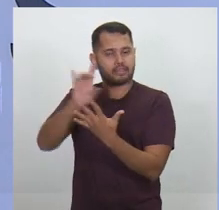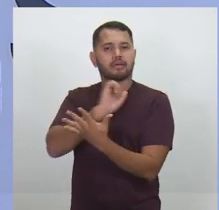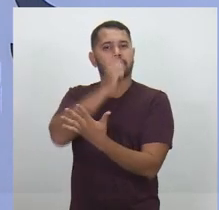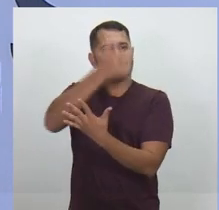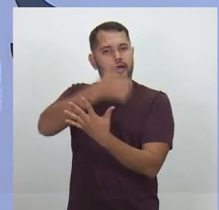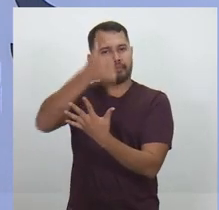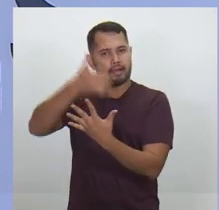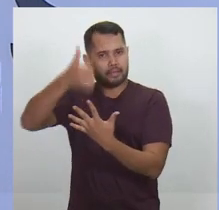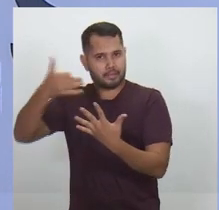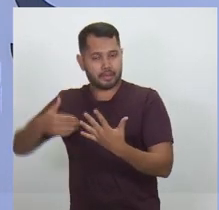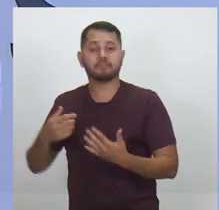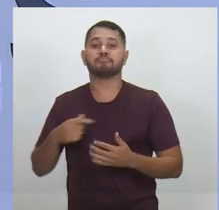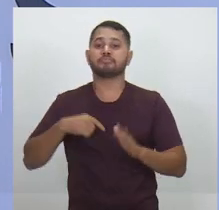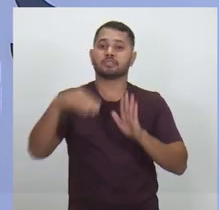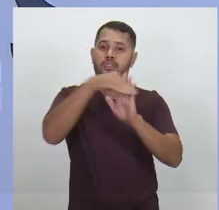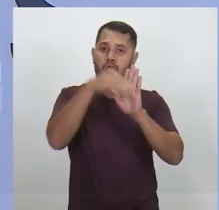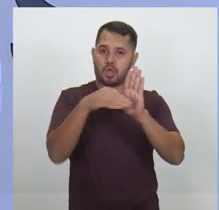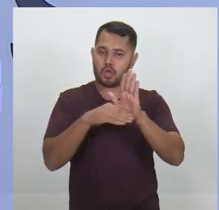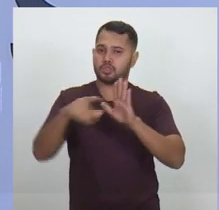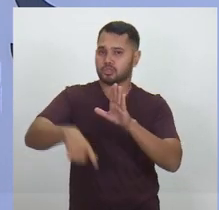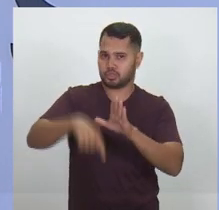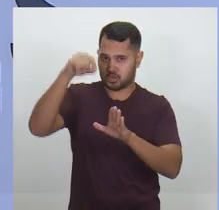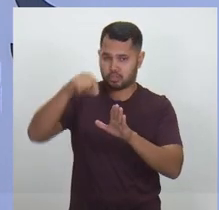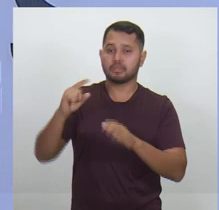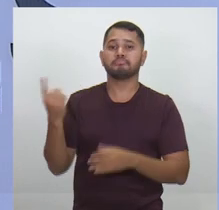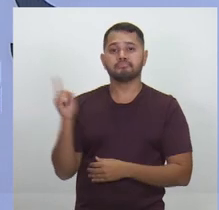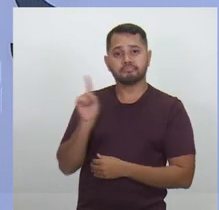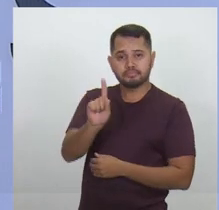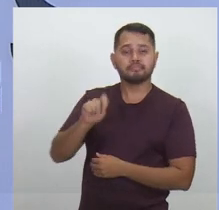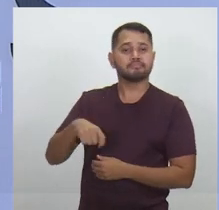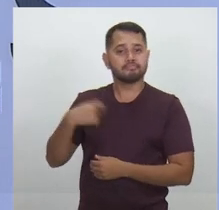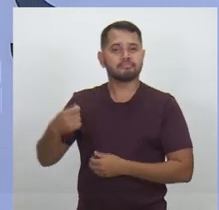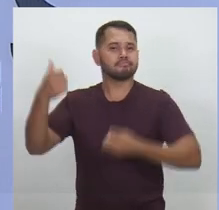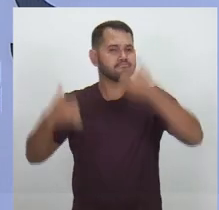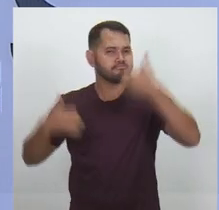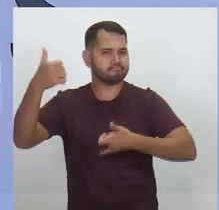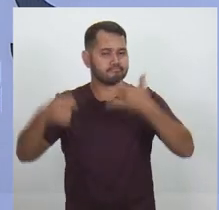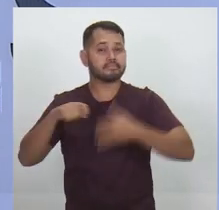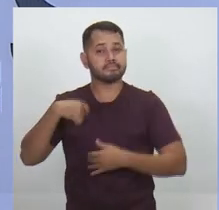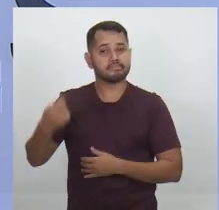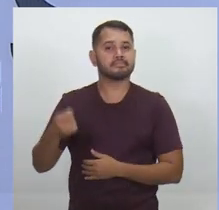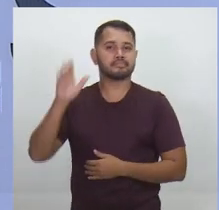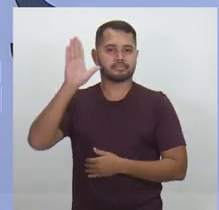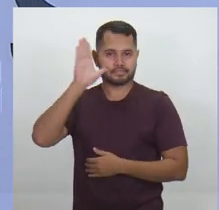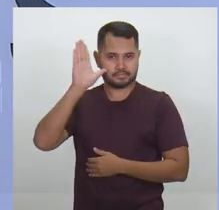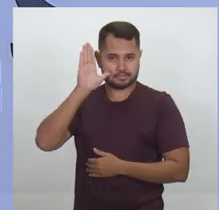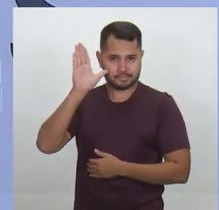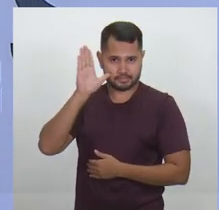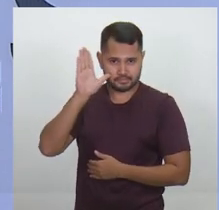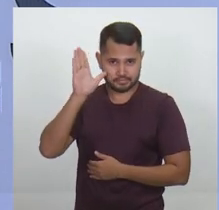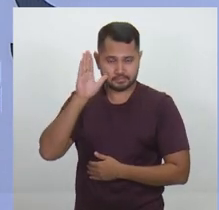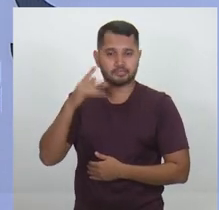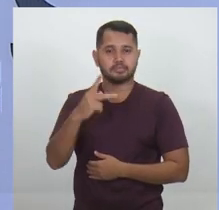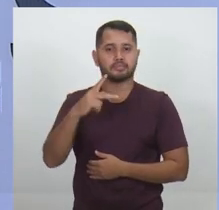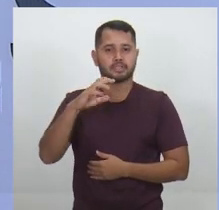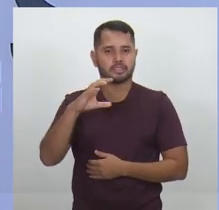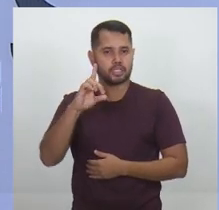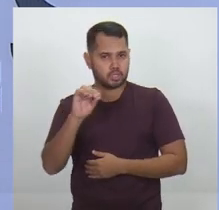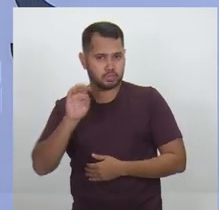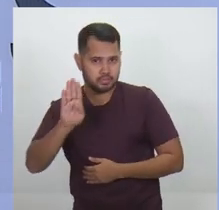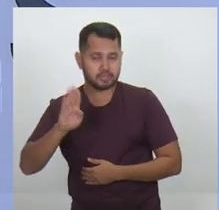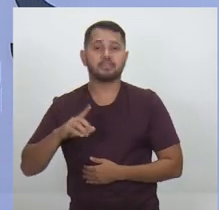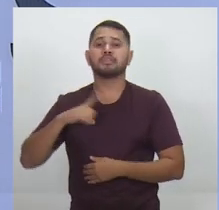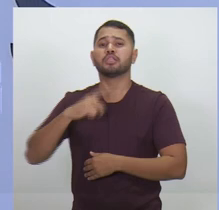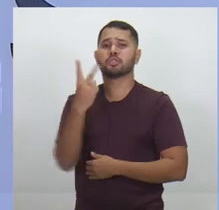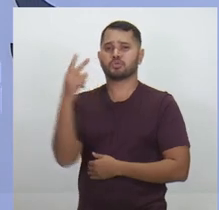Pela ordem definida por sorteio, a primeira candidata a fazer as considerações finais é a candidata Lúcia Antony, do PCdoB. A senhora